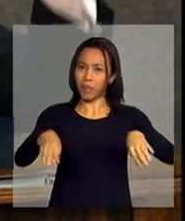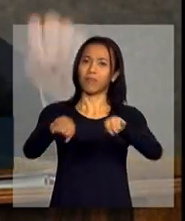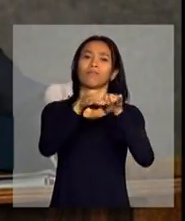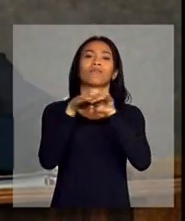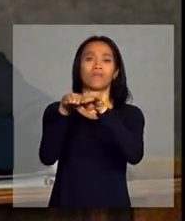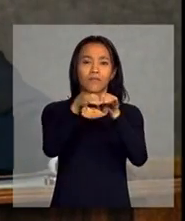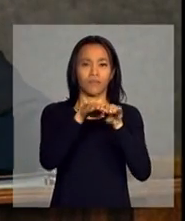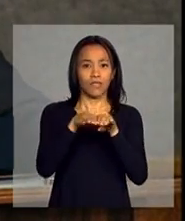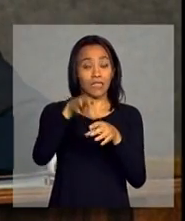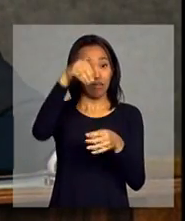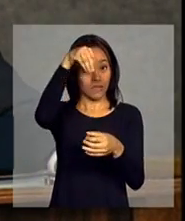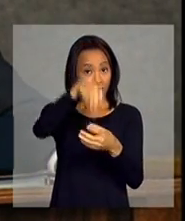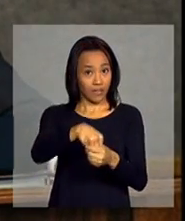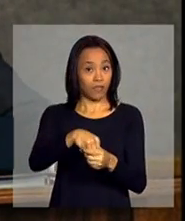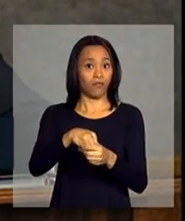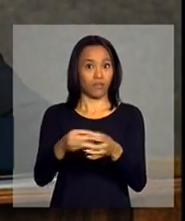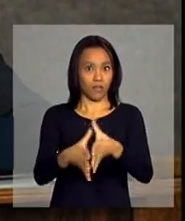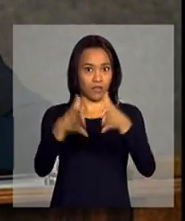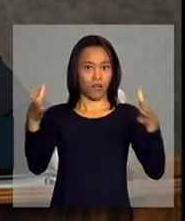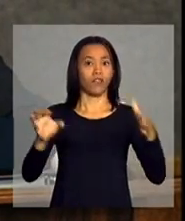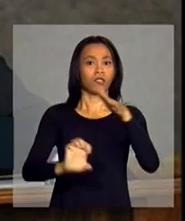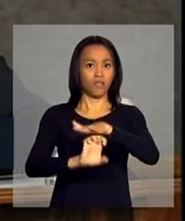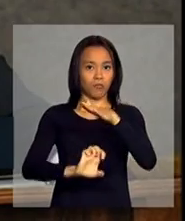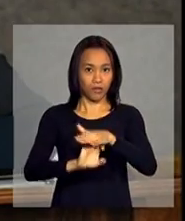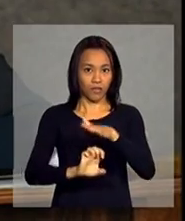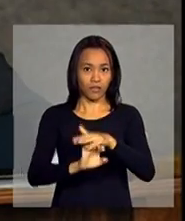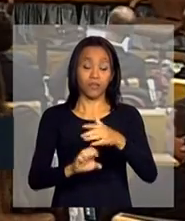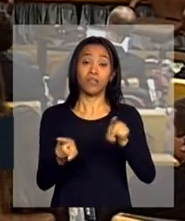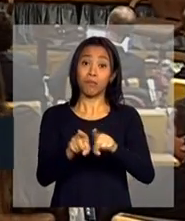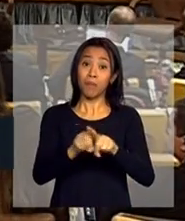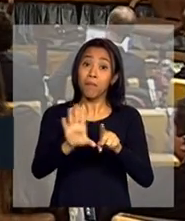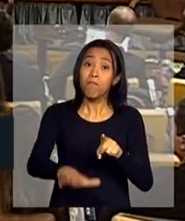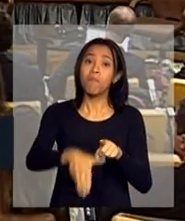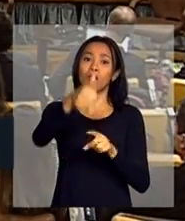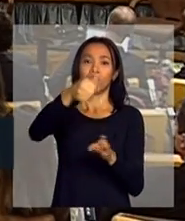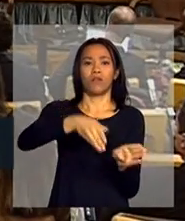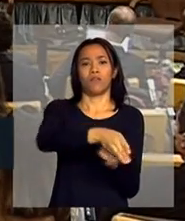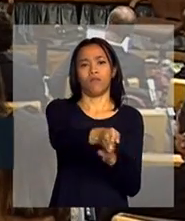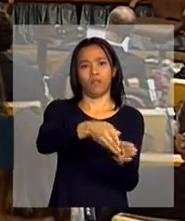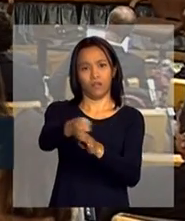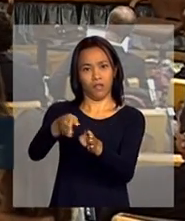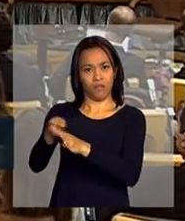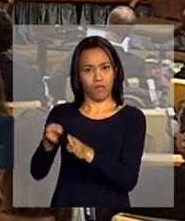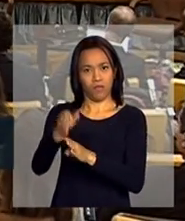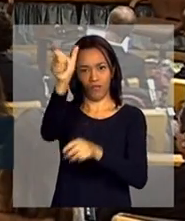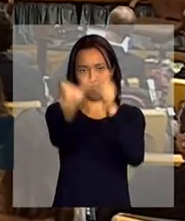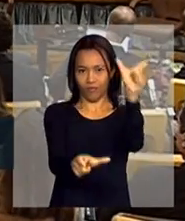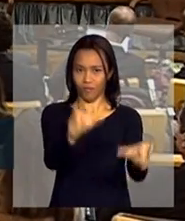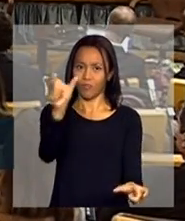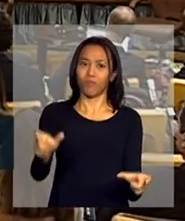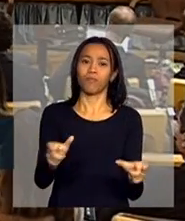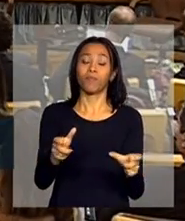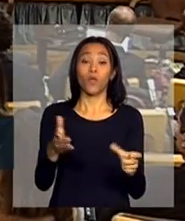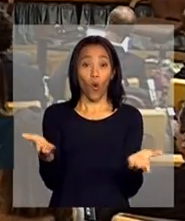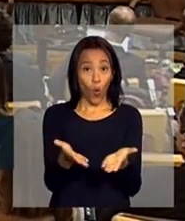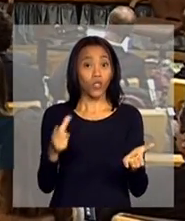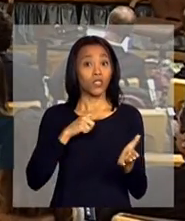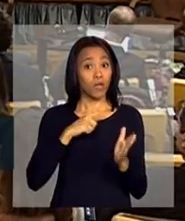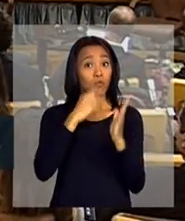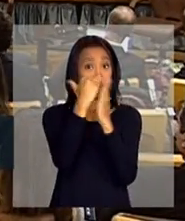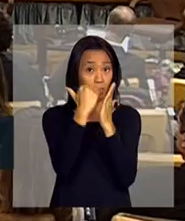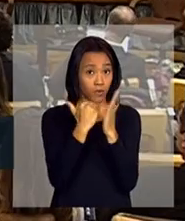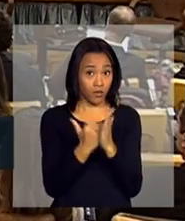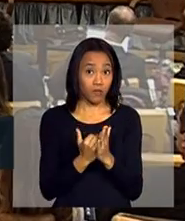das grandes cadeias, a não ser a questão da qualificação. Quer dizer, hoje nós temos programas potentes de